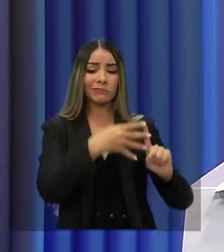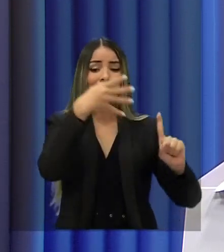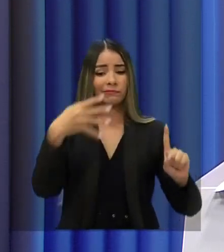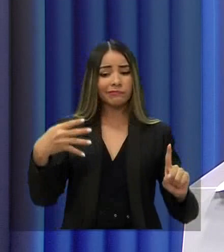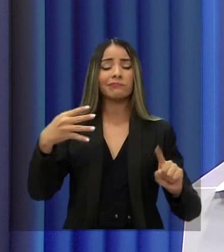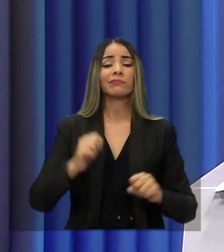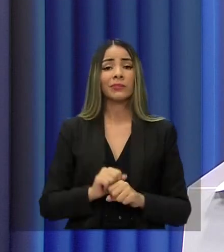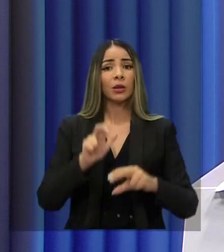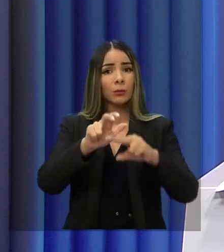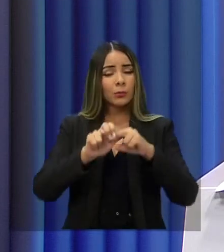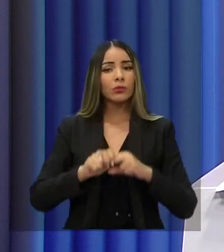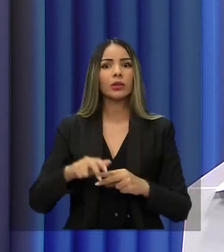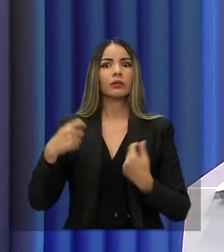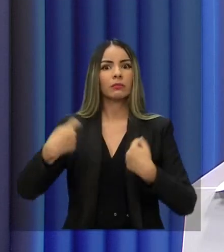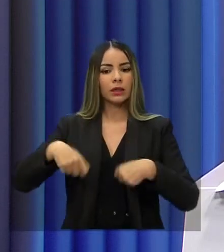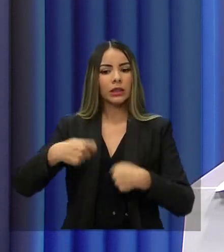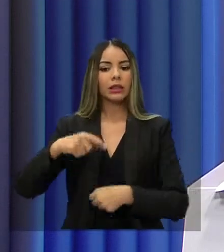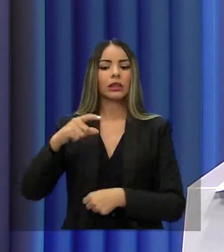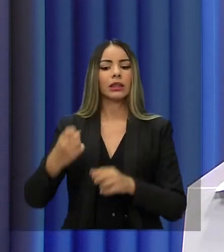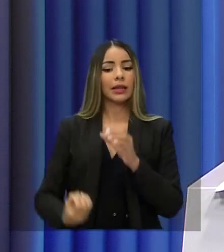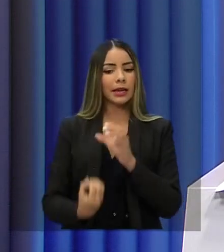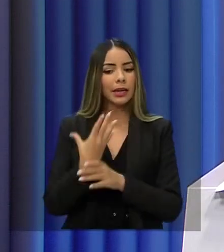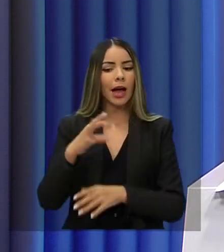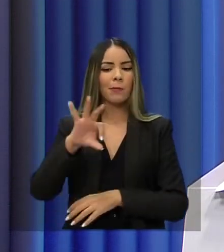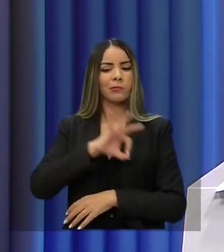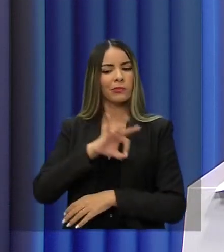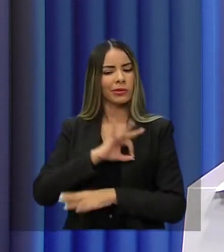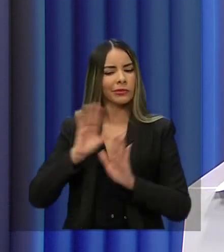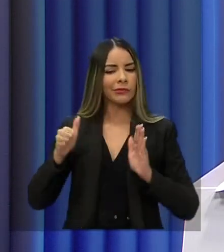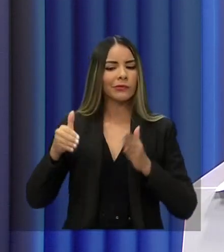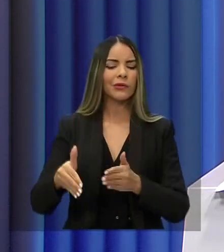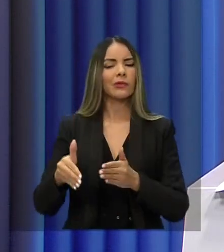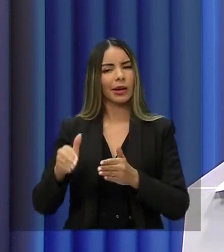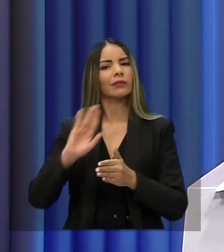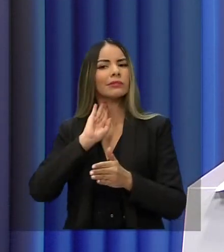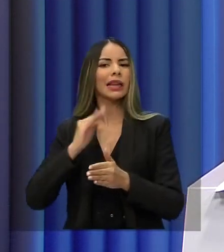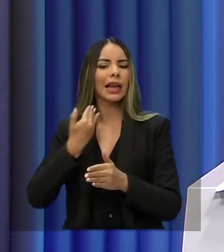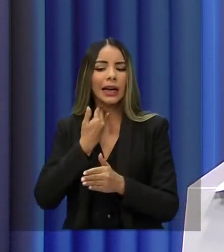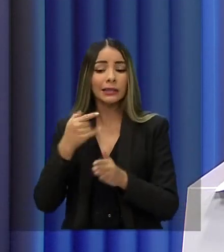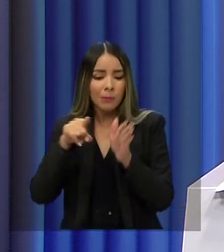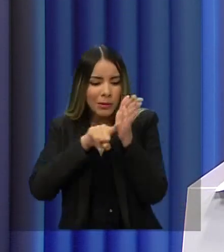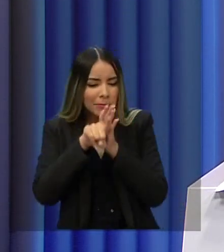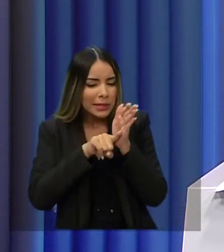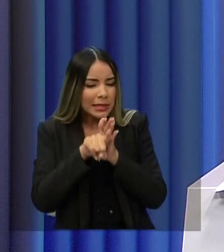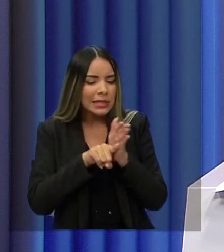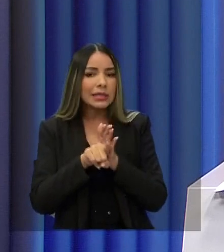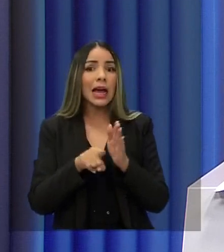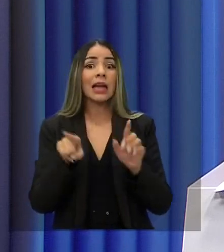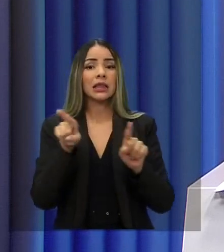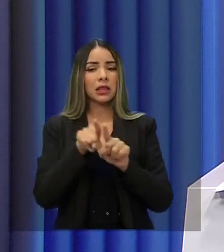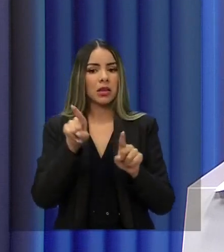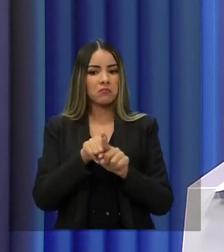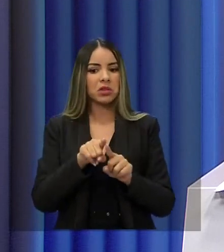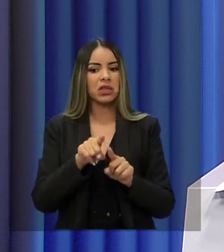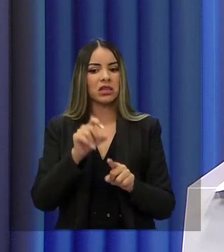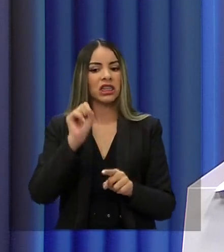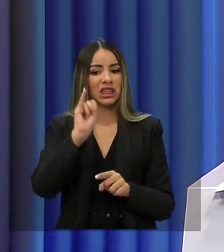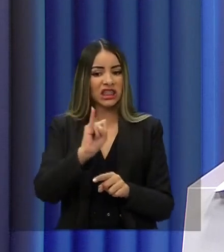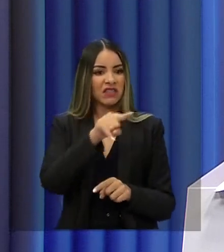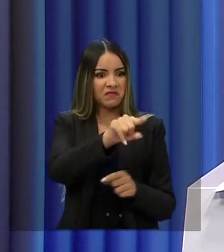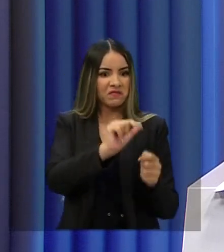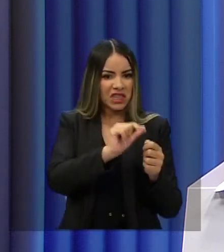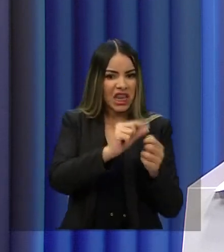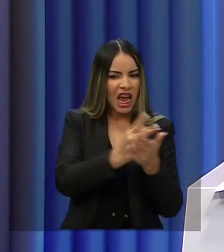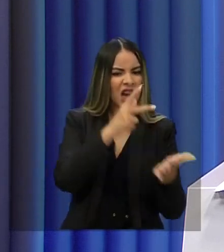razão, delegacias especializadas, exatamente para poder investigar e punir severamente, exemplarmente,